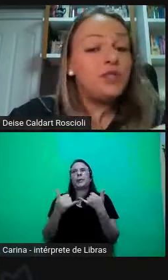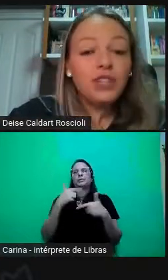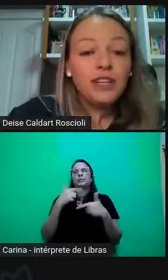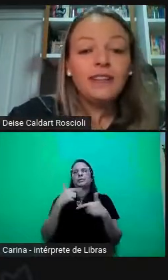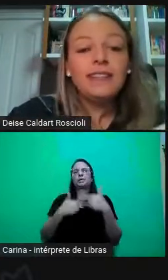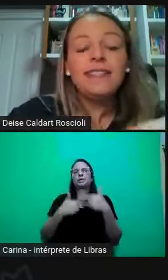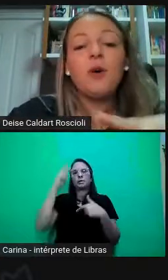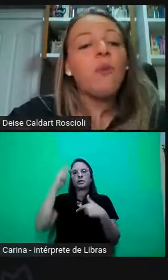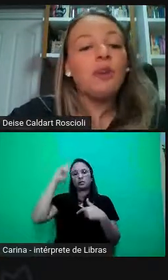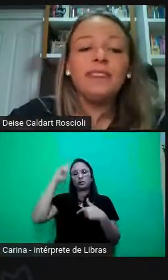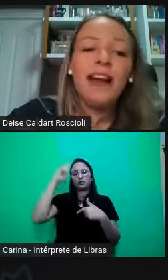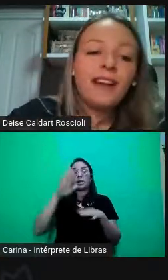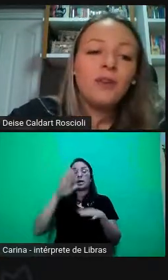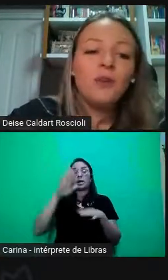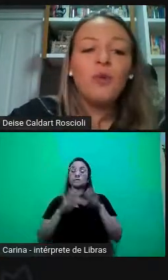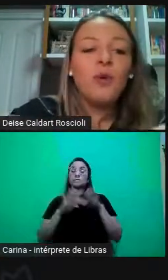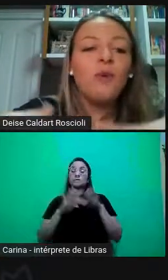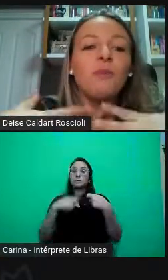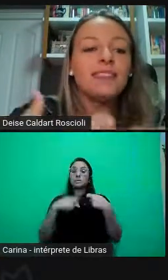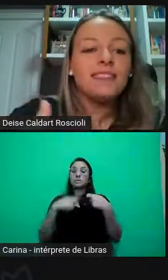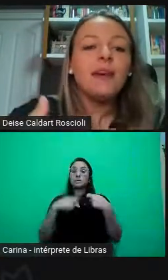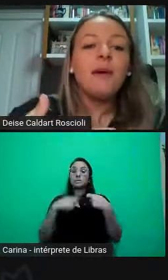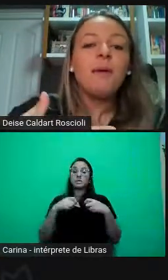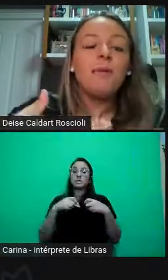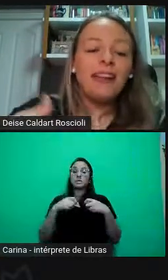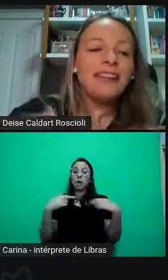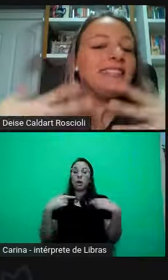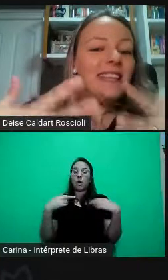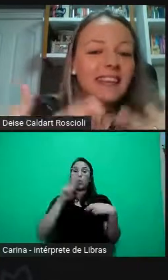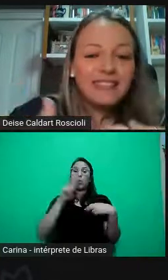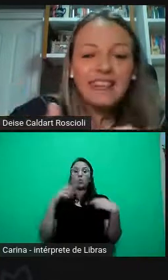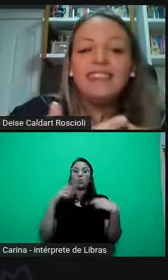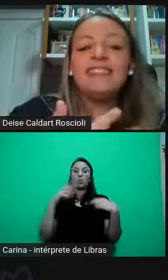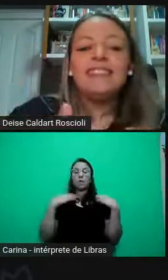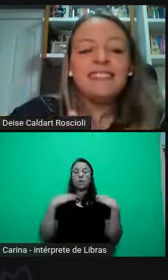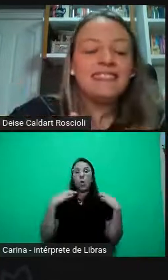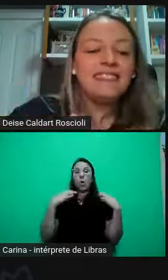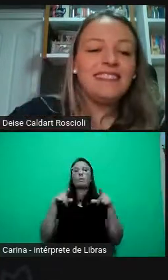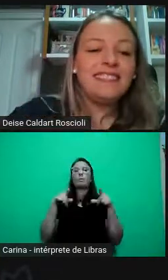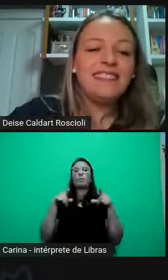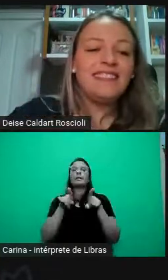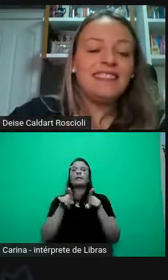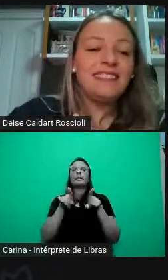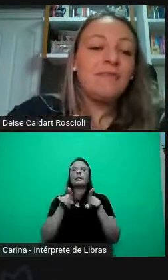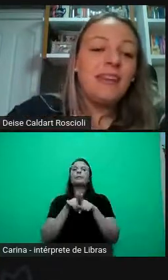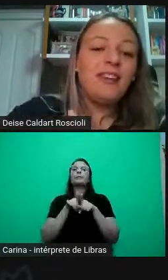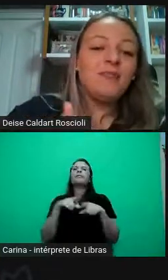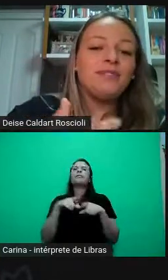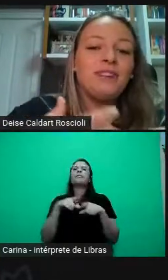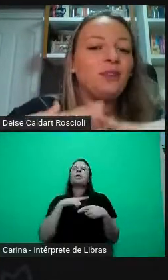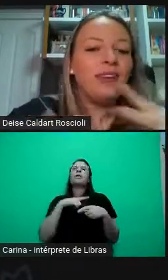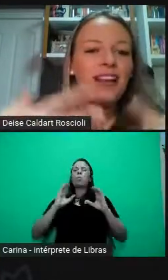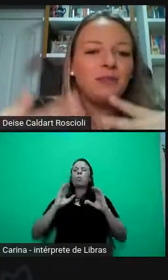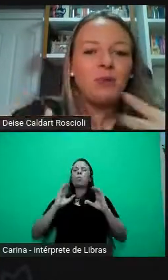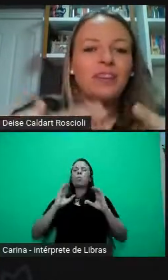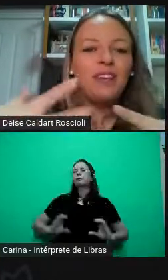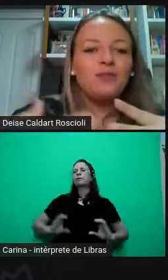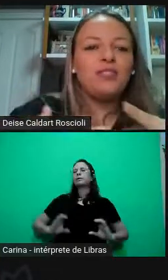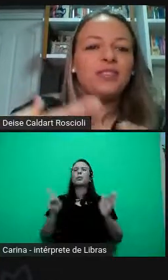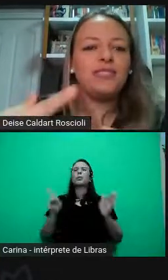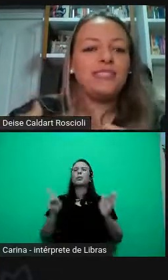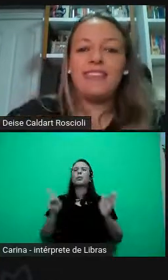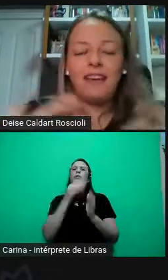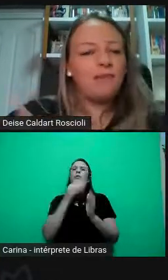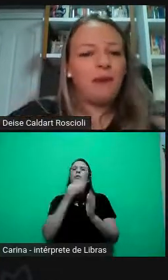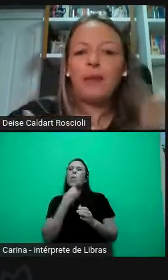se vestir e se comportar como homens para serem aceitas nesse meio. Eu queria que tu falasse um pouquinho